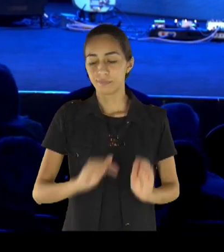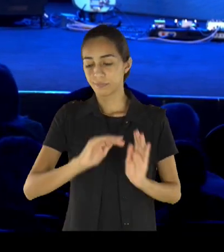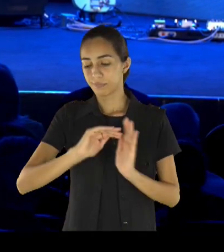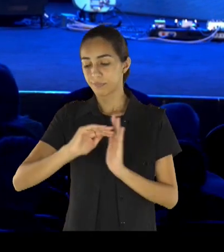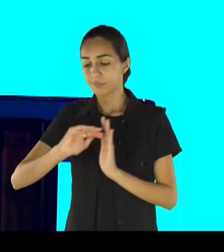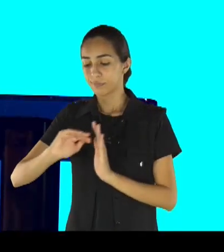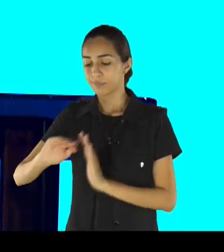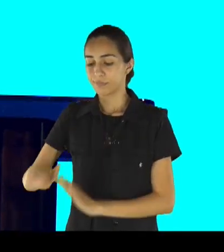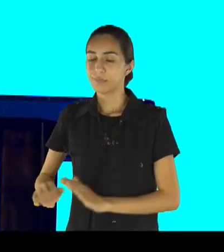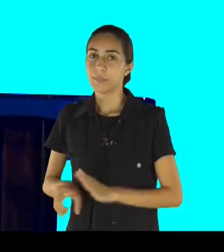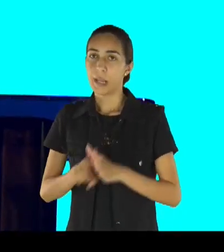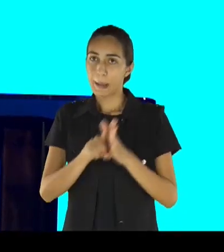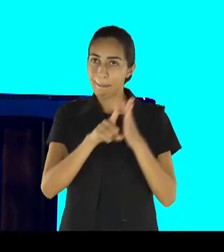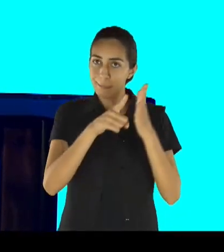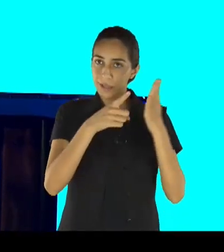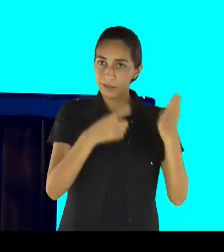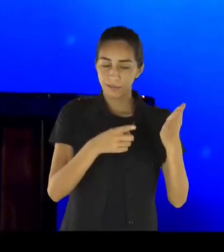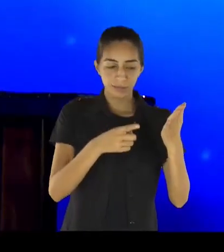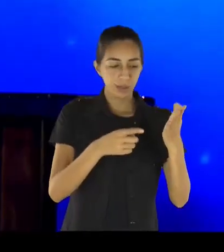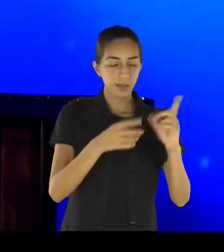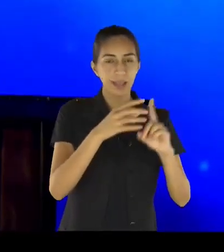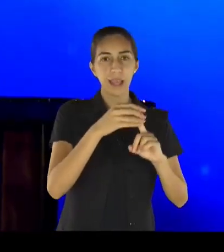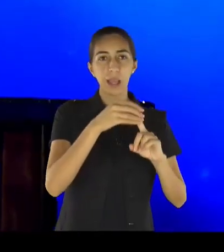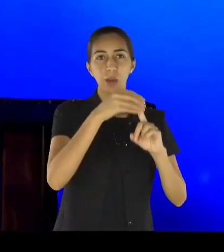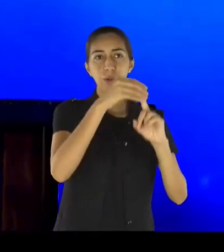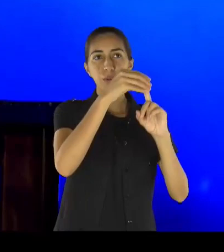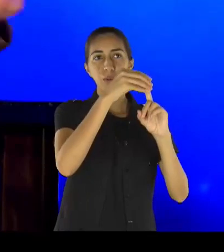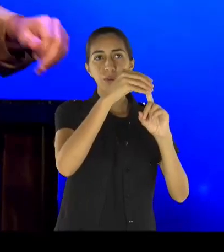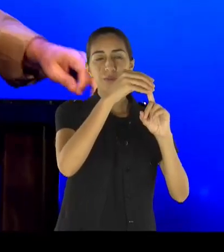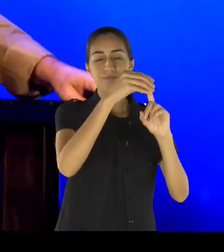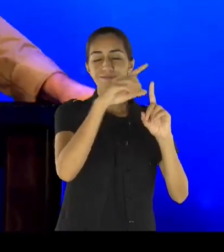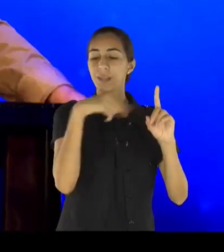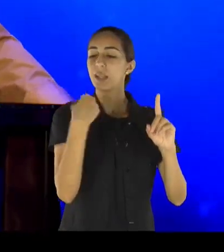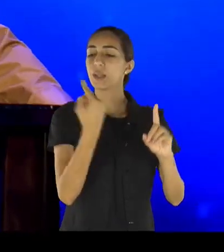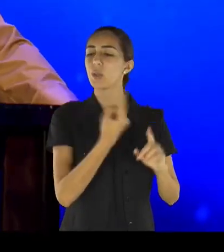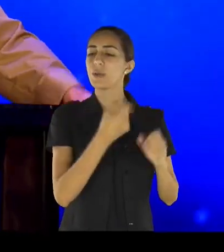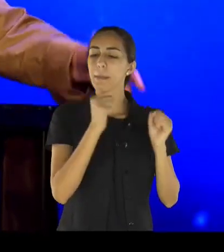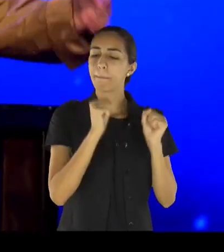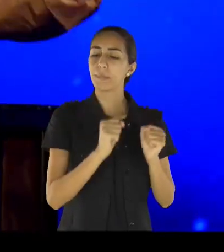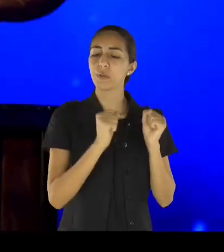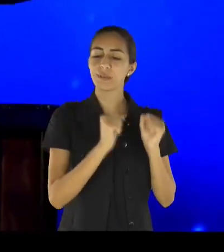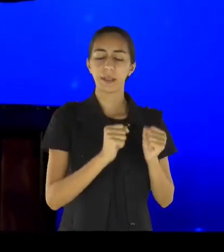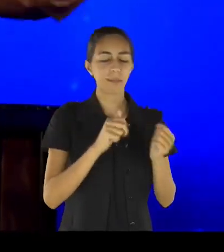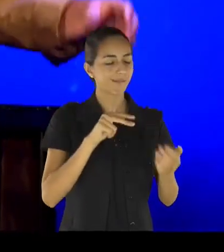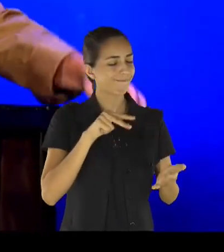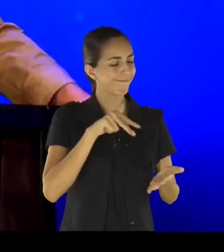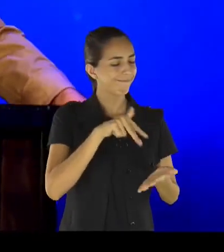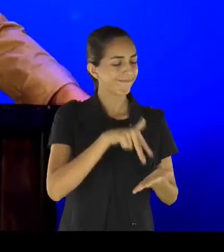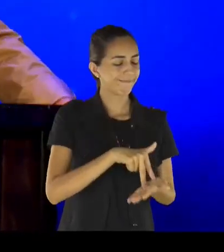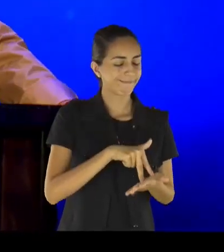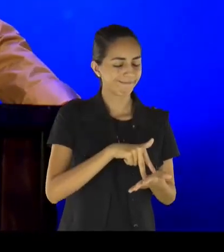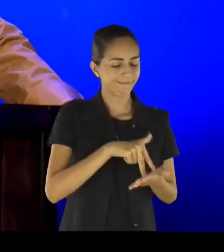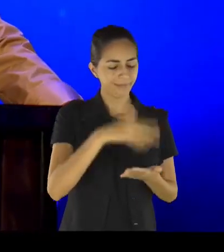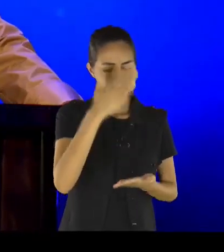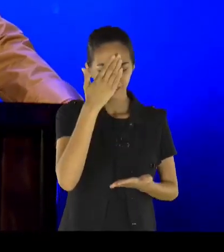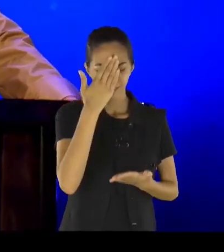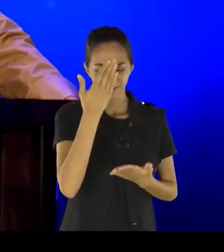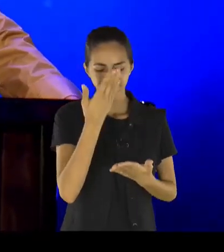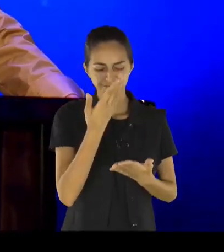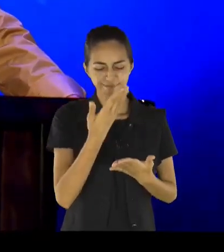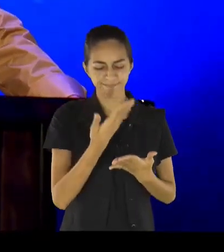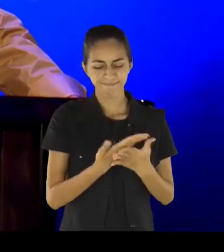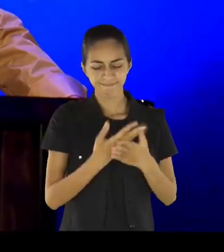ela é única, onde nós podemos, nos estribar, colocar nossa esperança, colocar nossa,